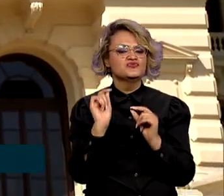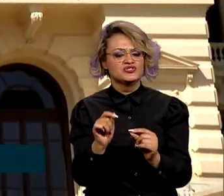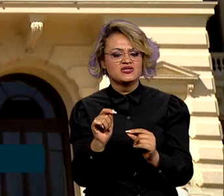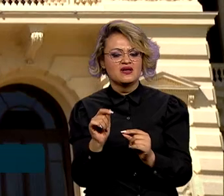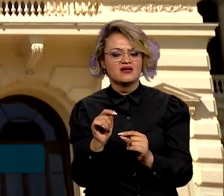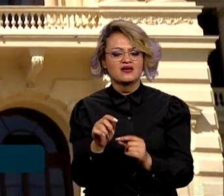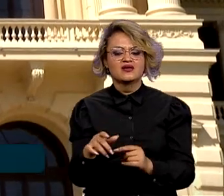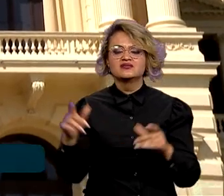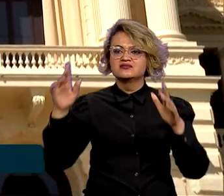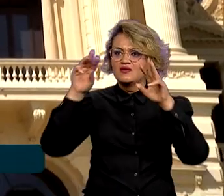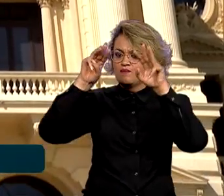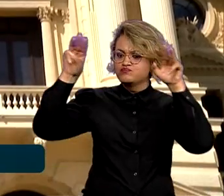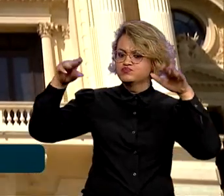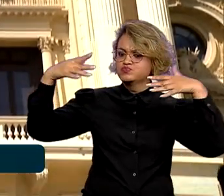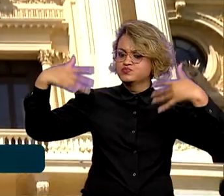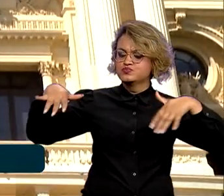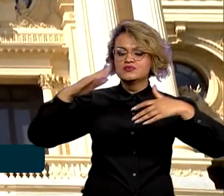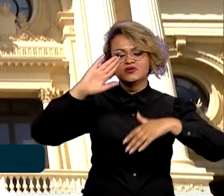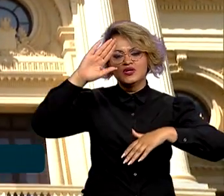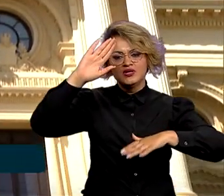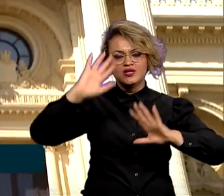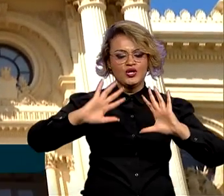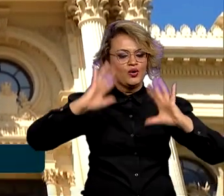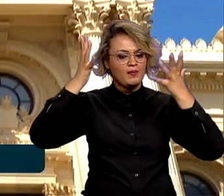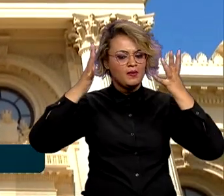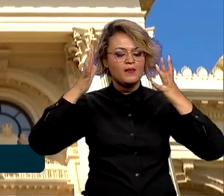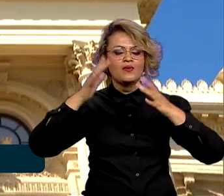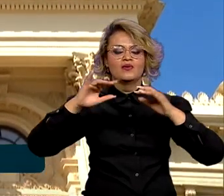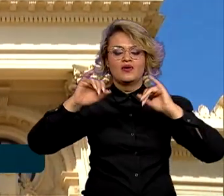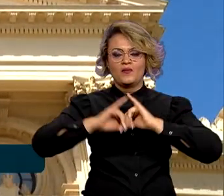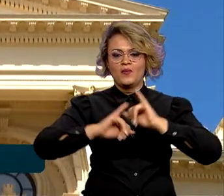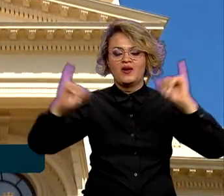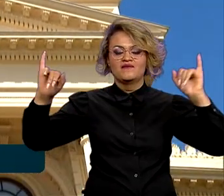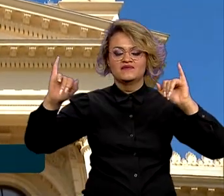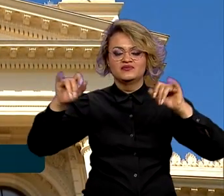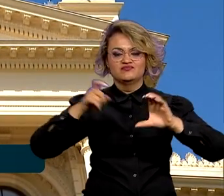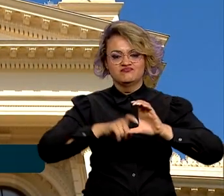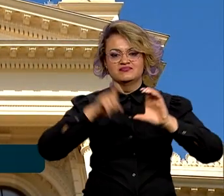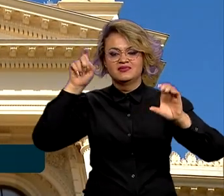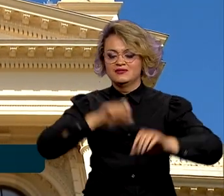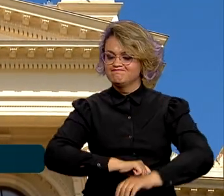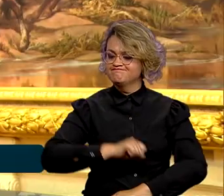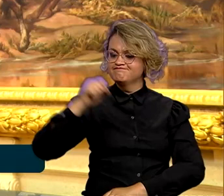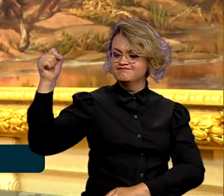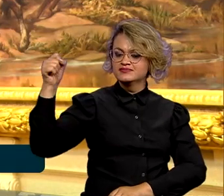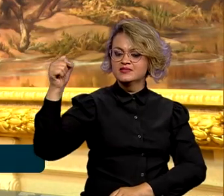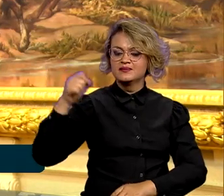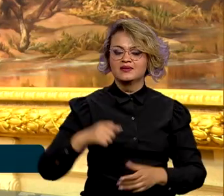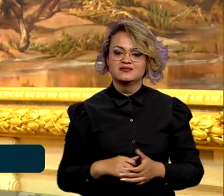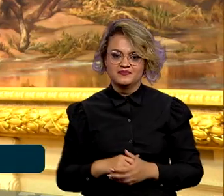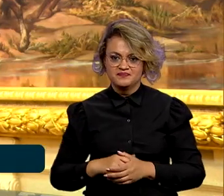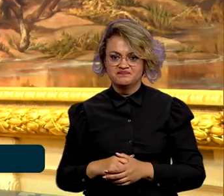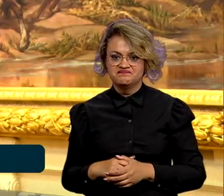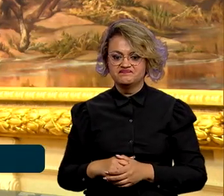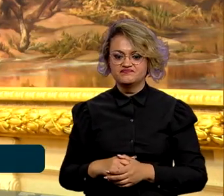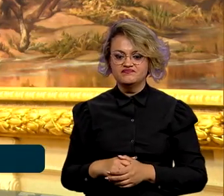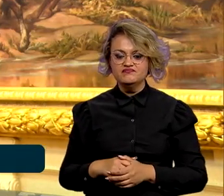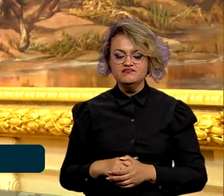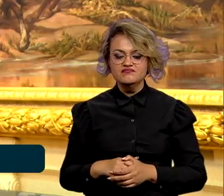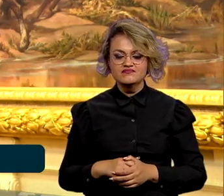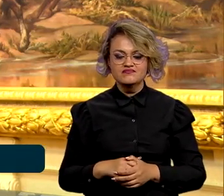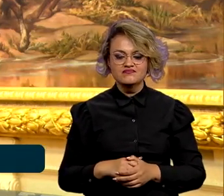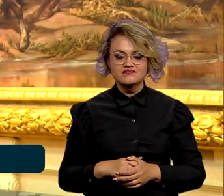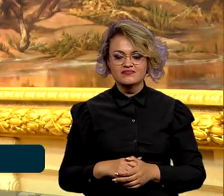de ser um monumento em comemoração à proclamação da independência. Ele nasce a pedido do